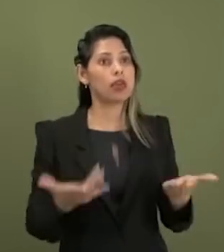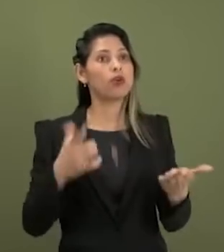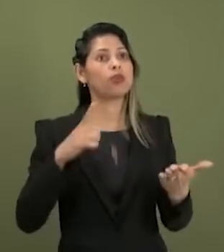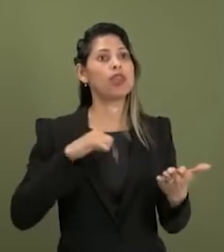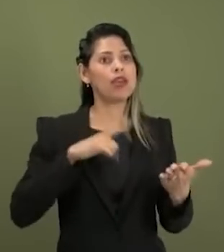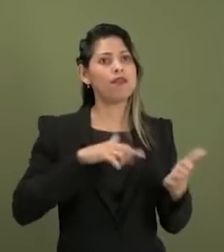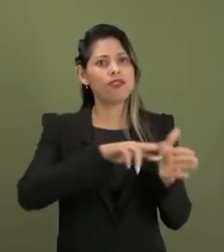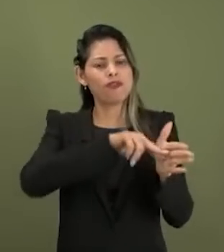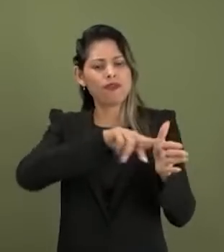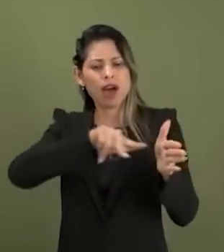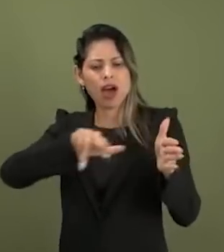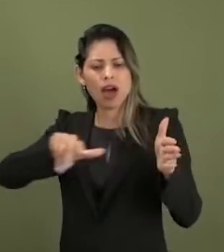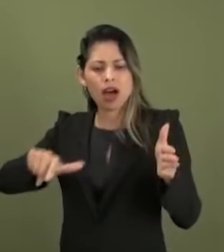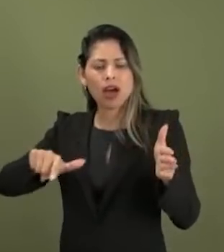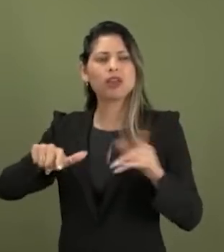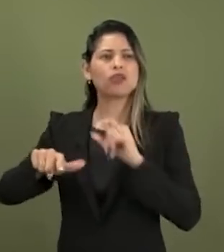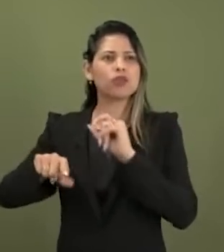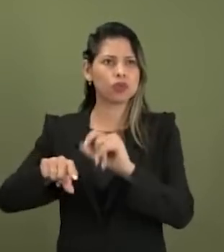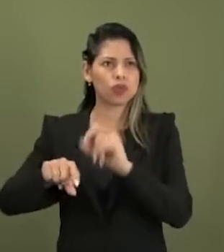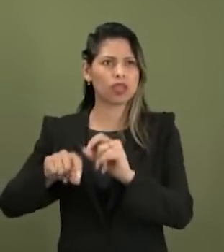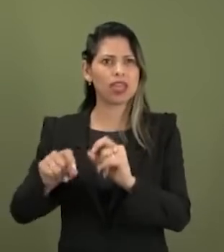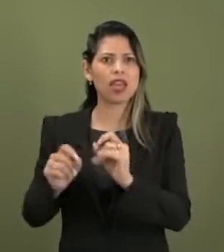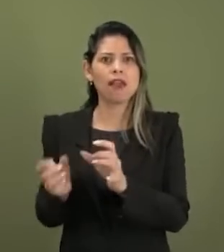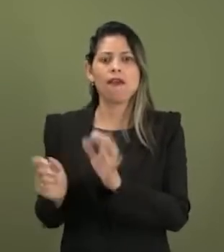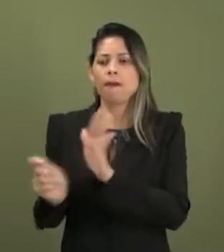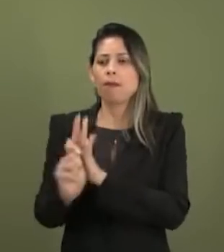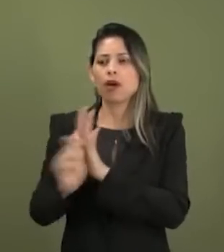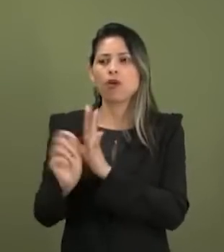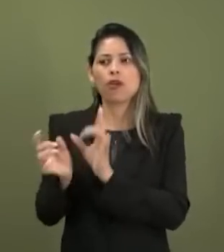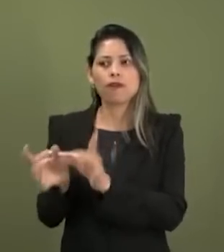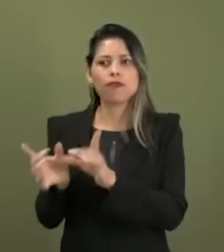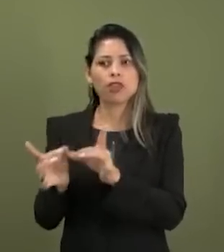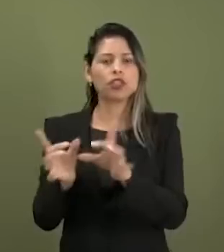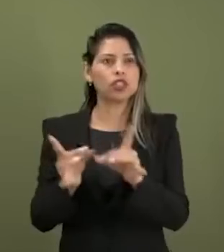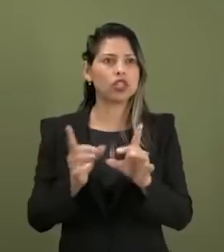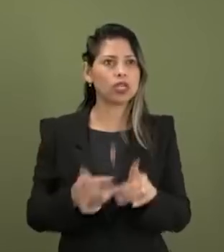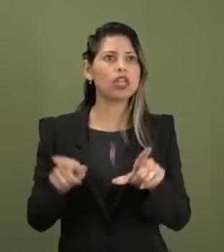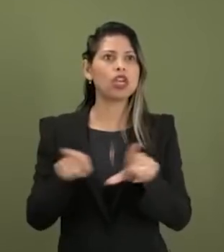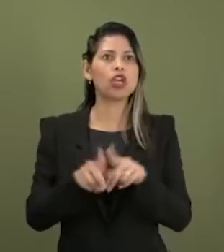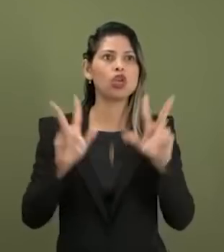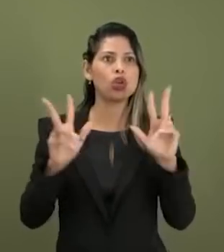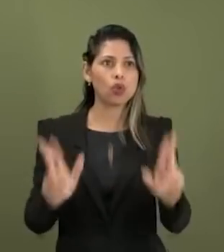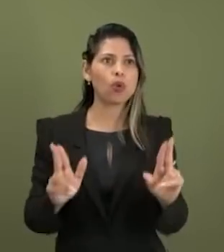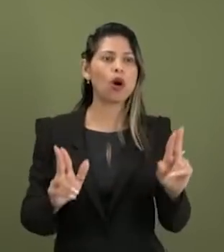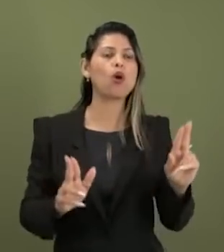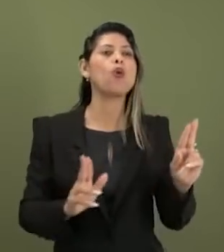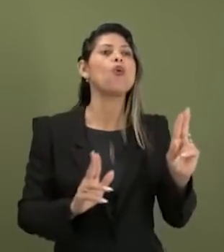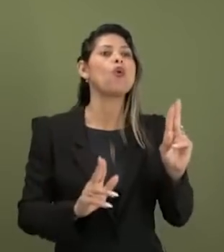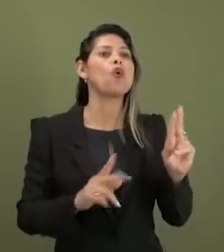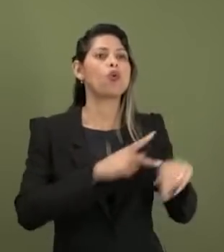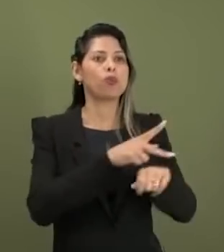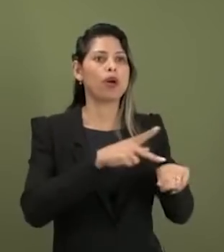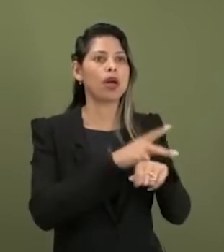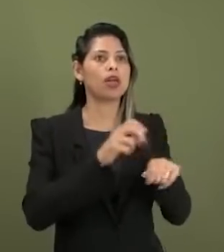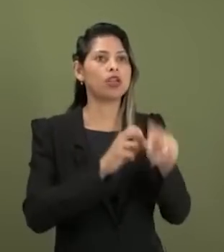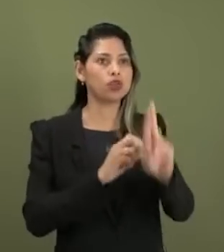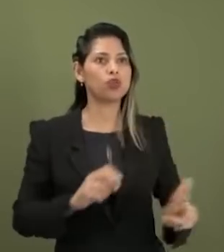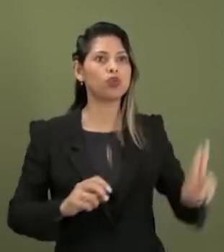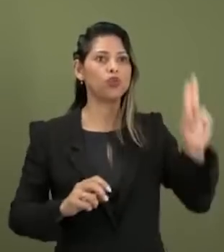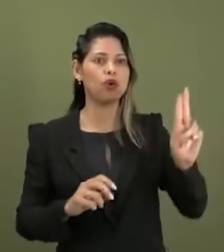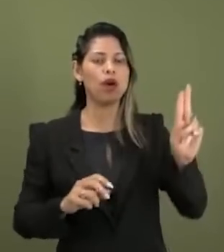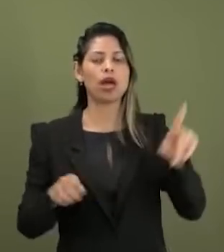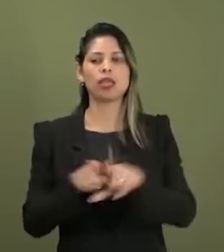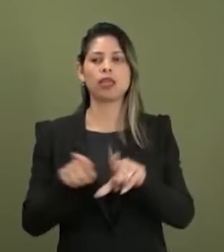de fornecimento da maconha, especialmente, como é o caso do Uruguai, como é o caso da Espanha, a uma